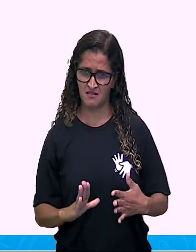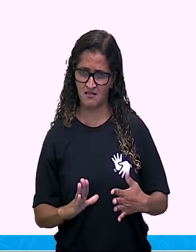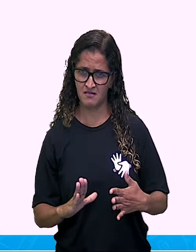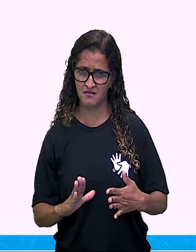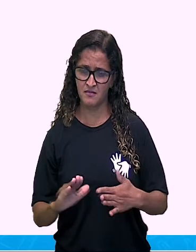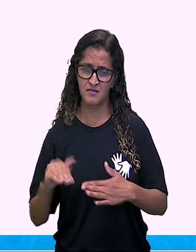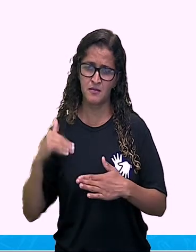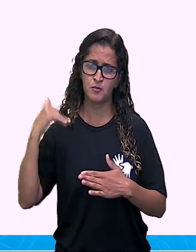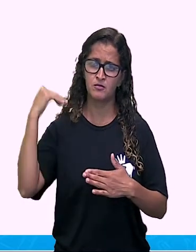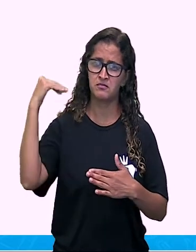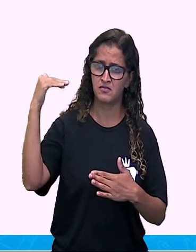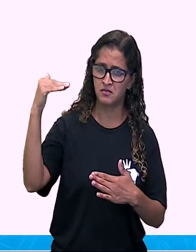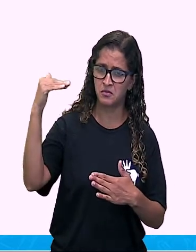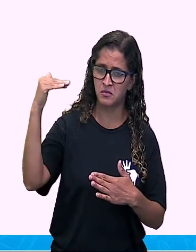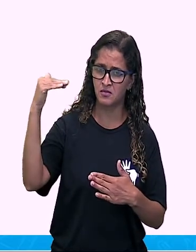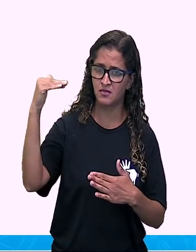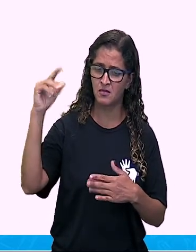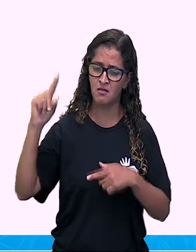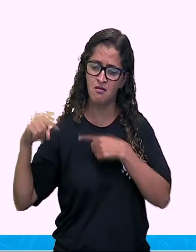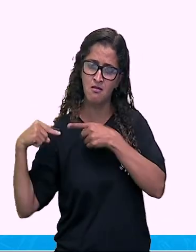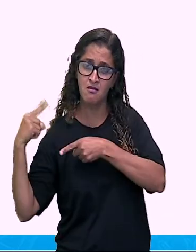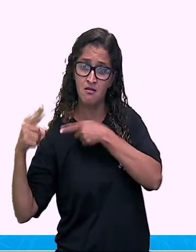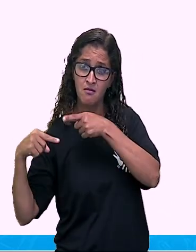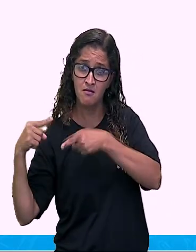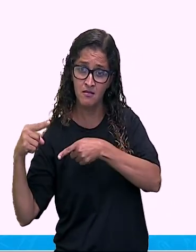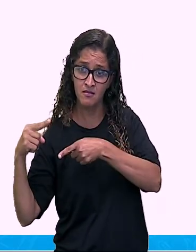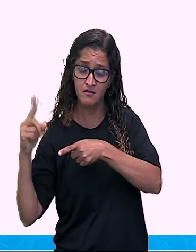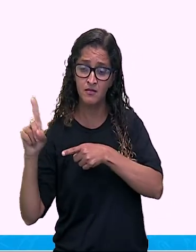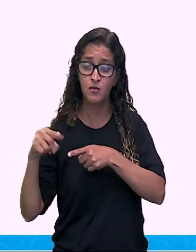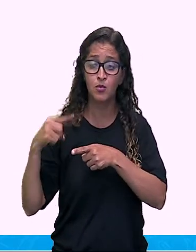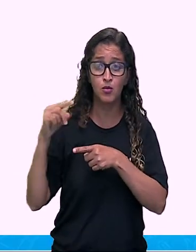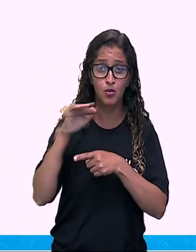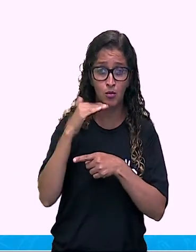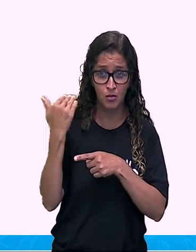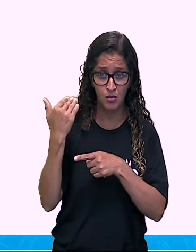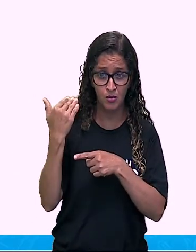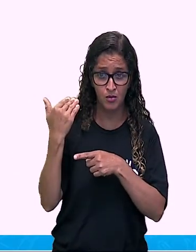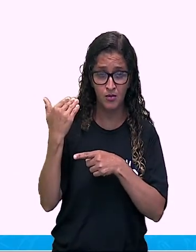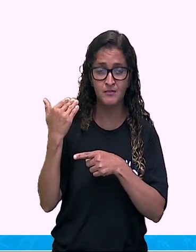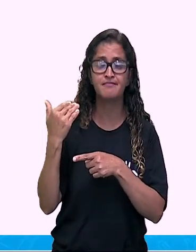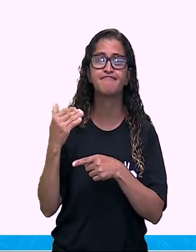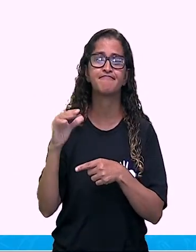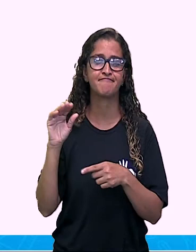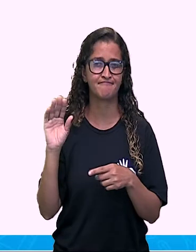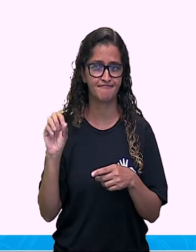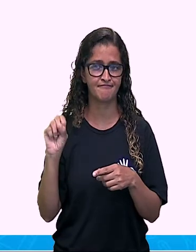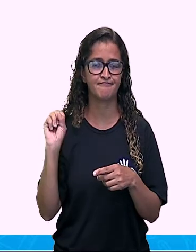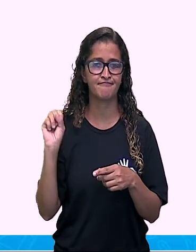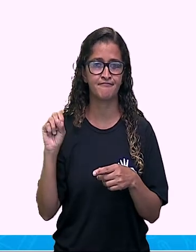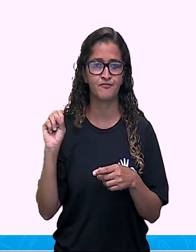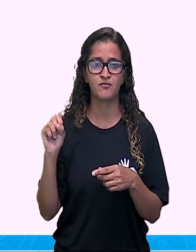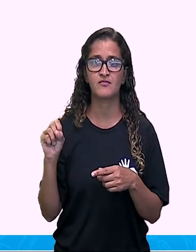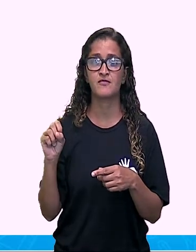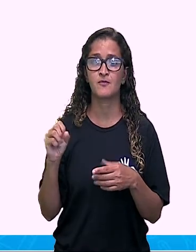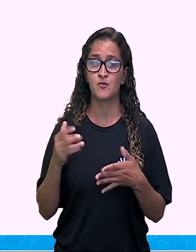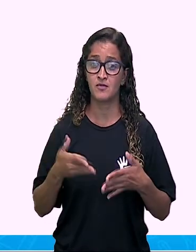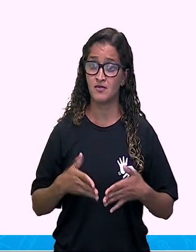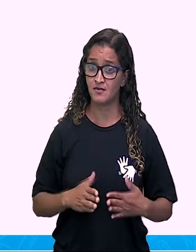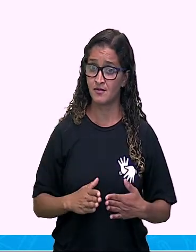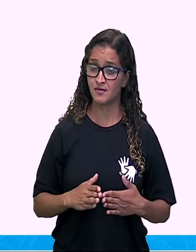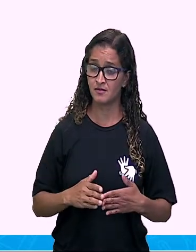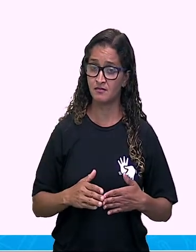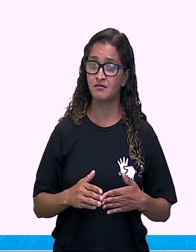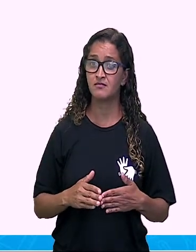reproduz e morre? Sim. Não é? E o cavalo, ele gera um